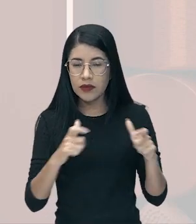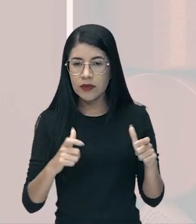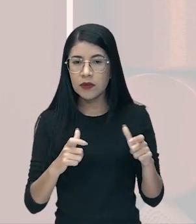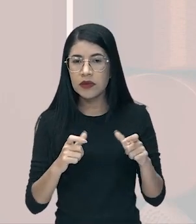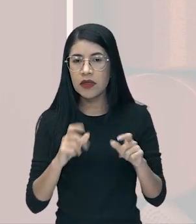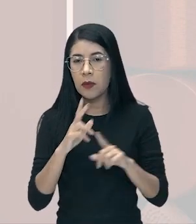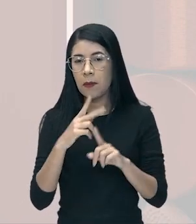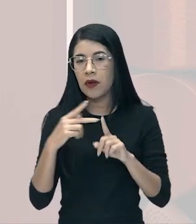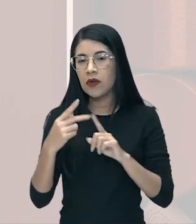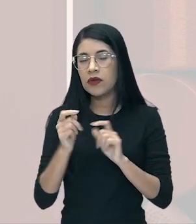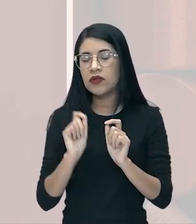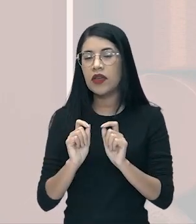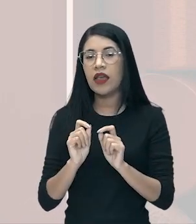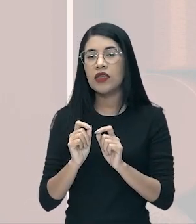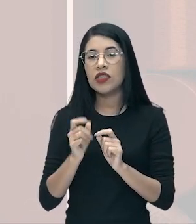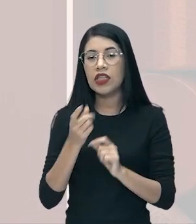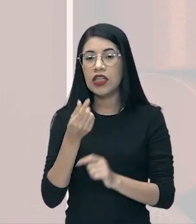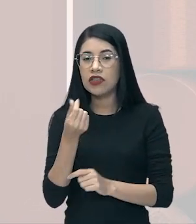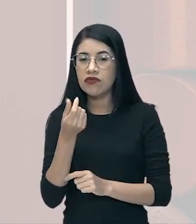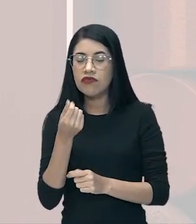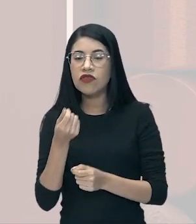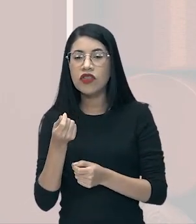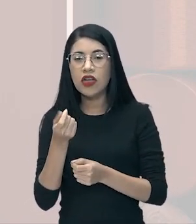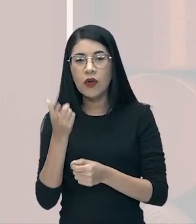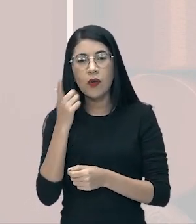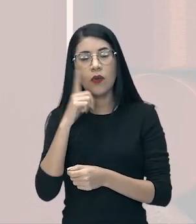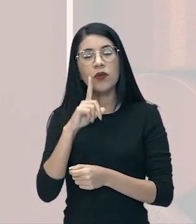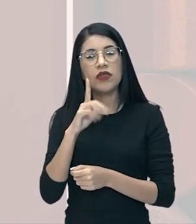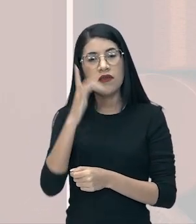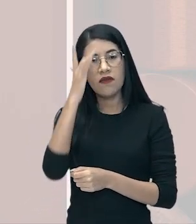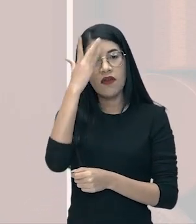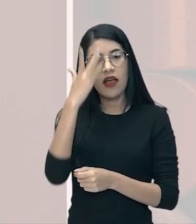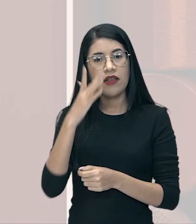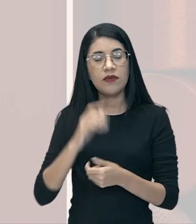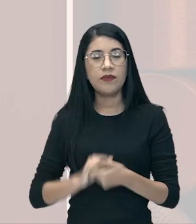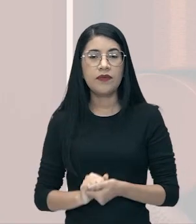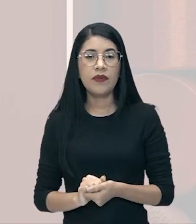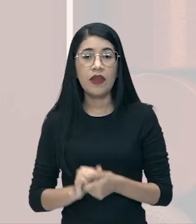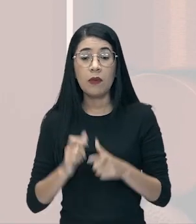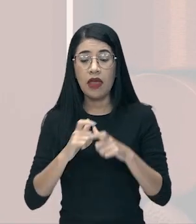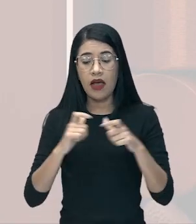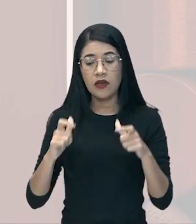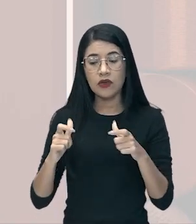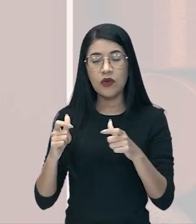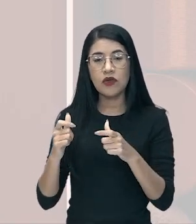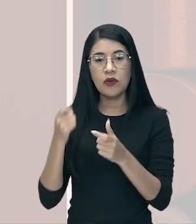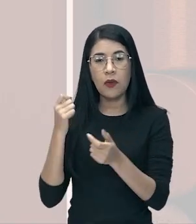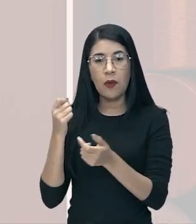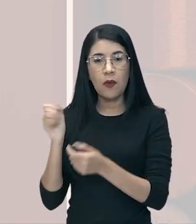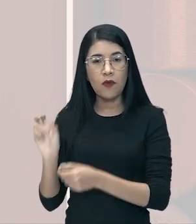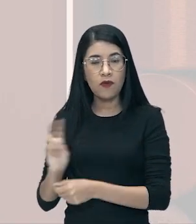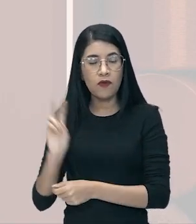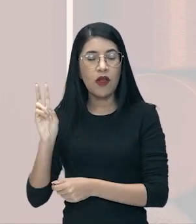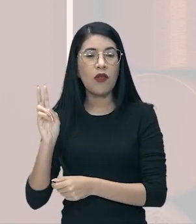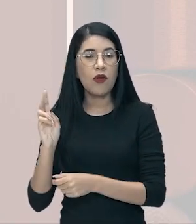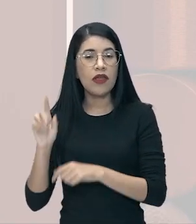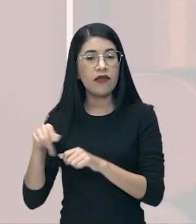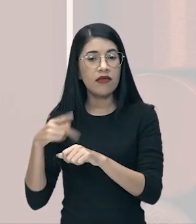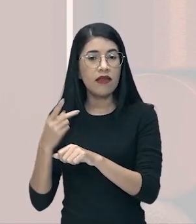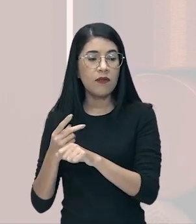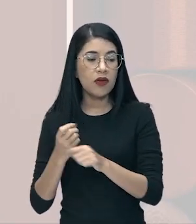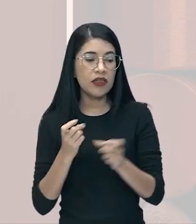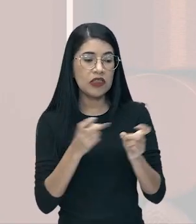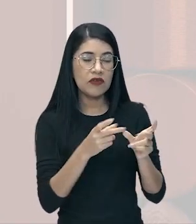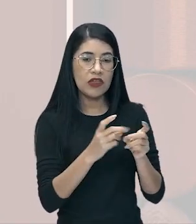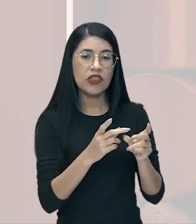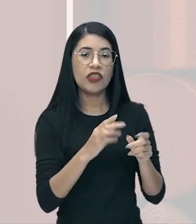um lucro fácil, porque eles compravam as ações por um preço e deixavam elas aumentarem e vendiam por um